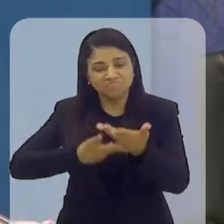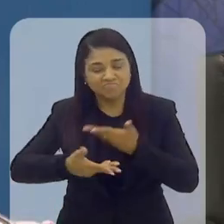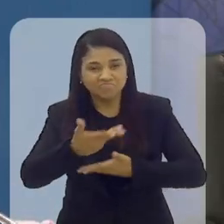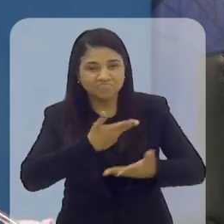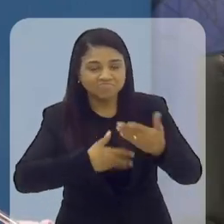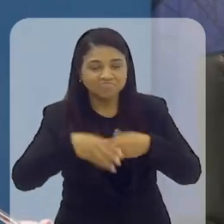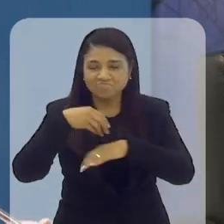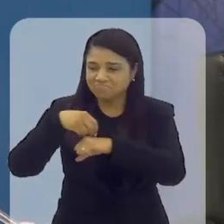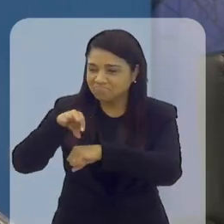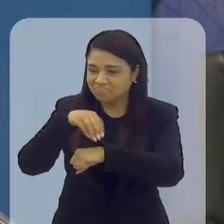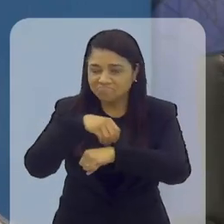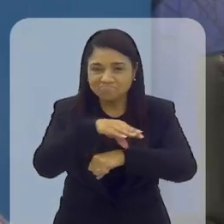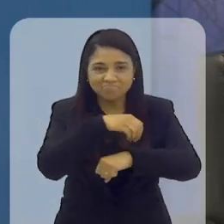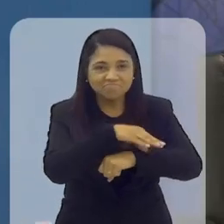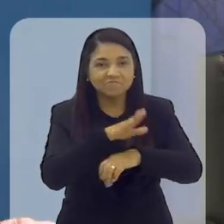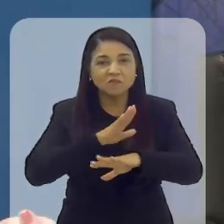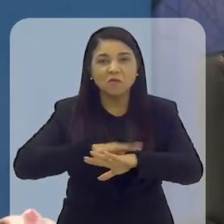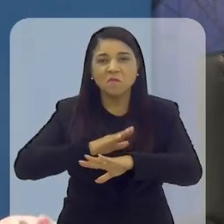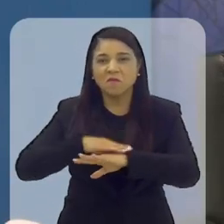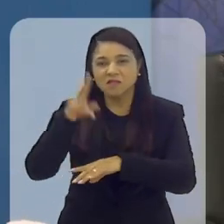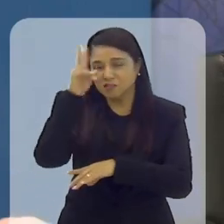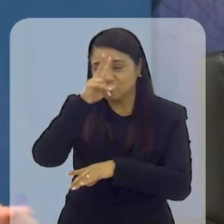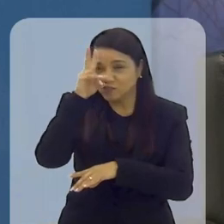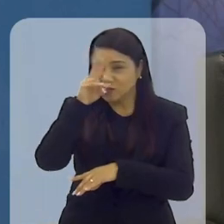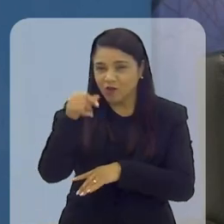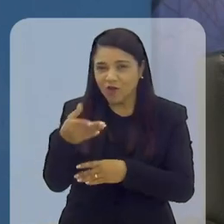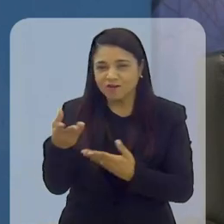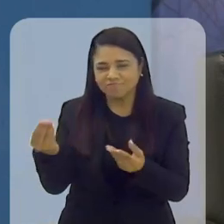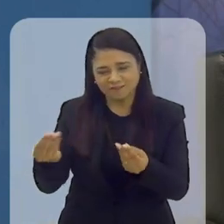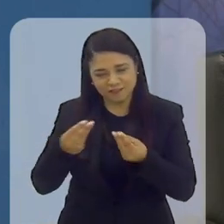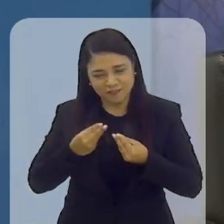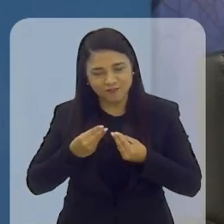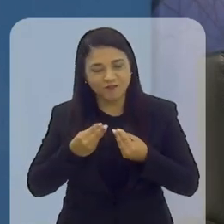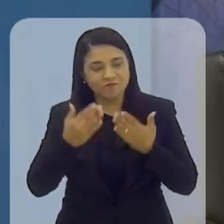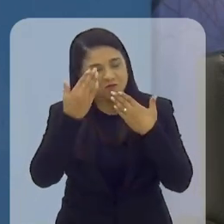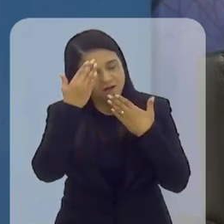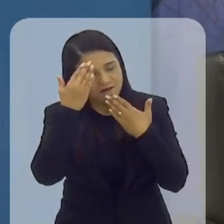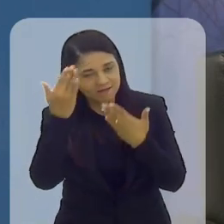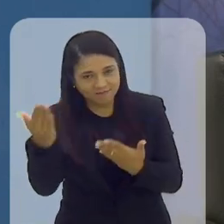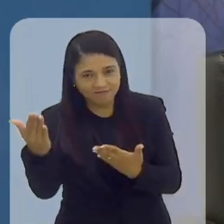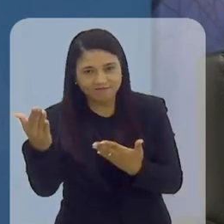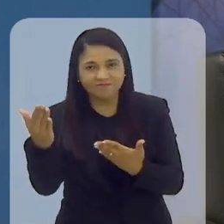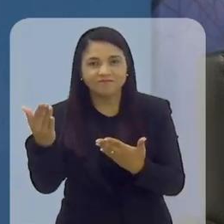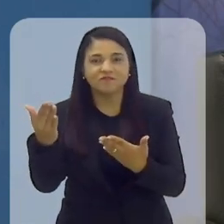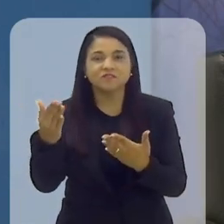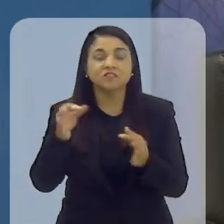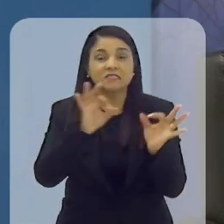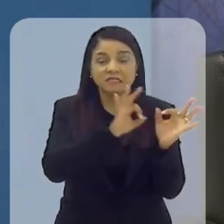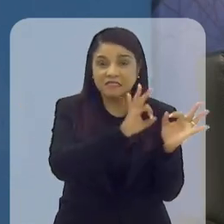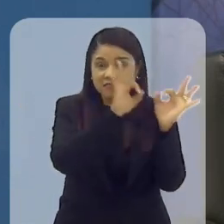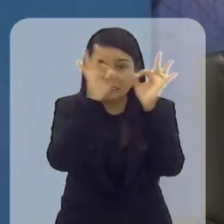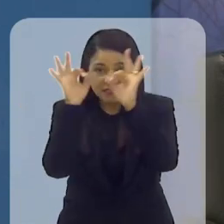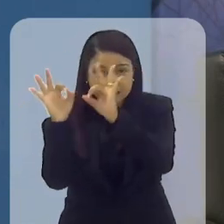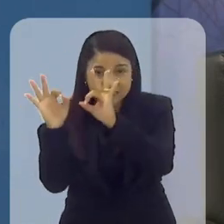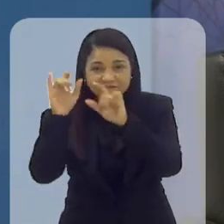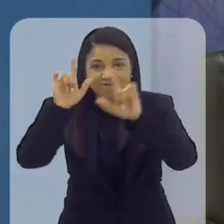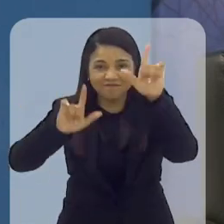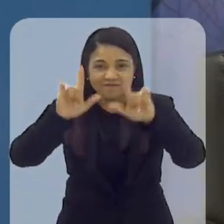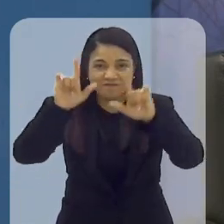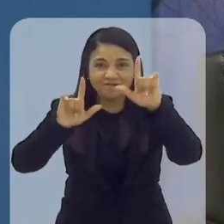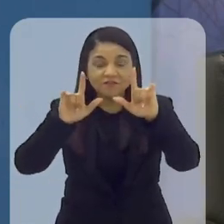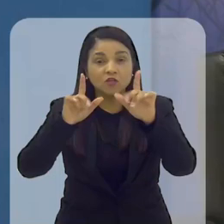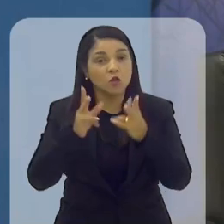partilha desses momentos históricos. Fico muito grata por vocês nos proporcionarem isso. E para quem está nos